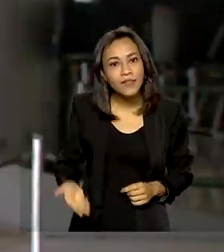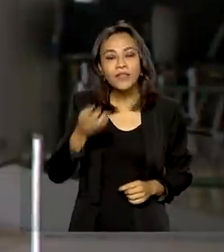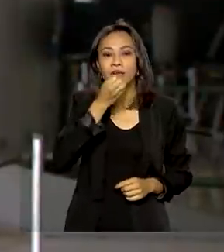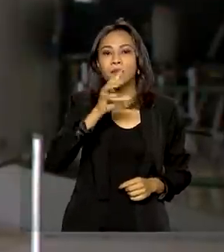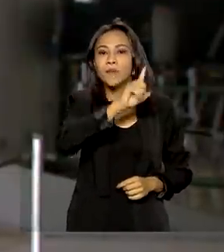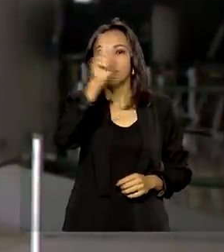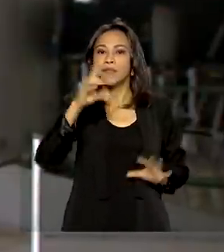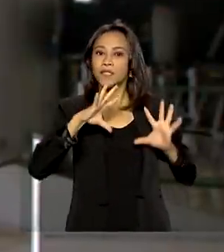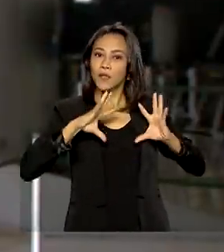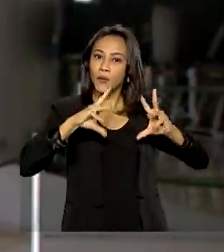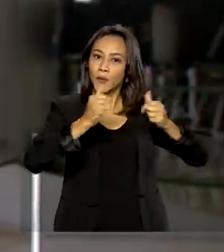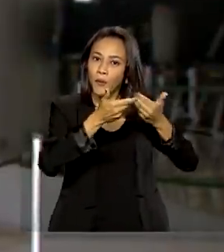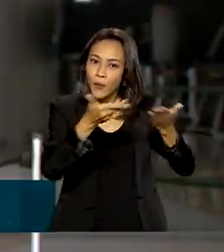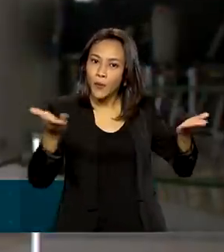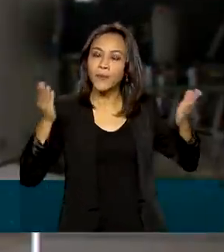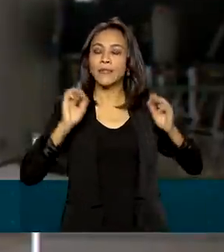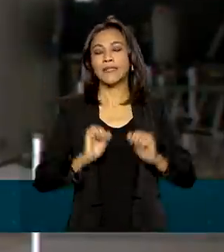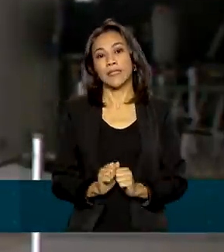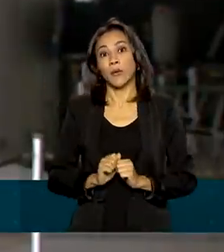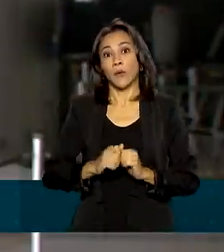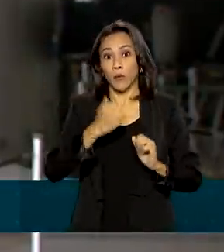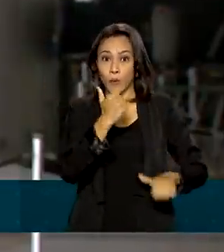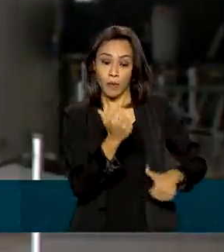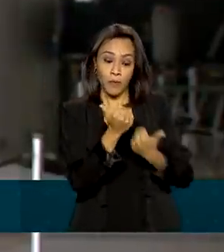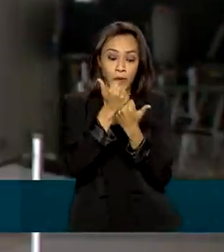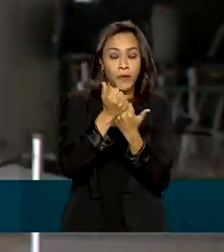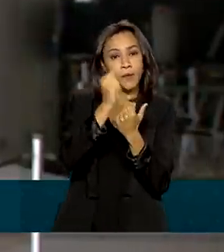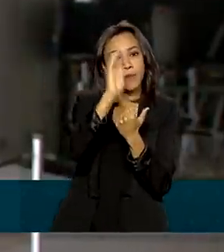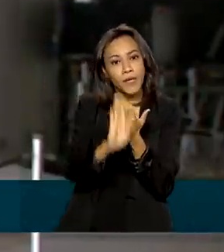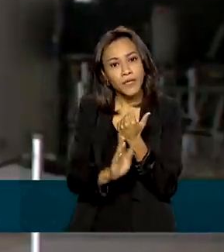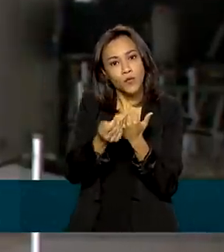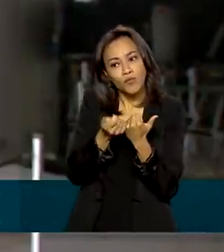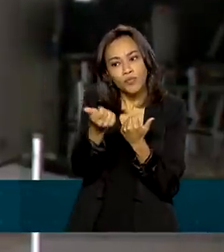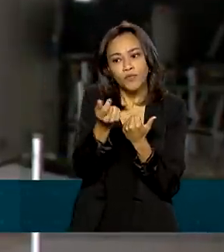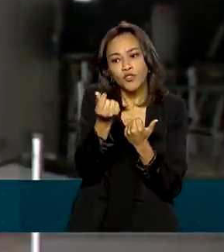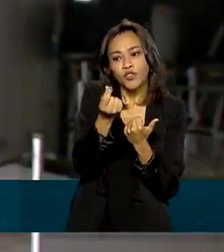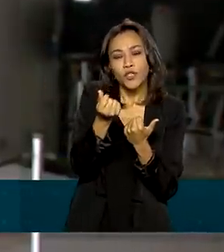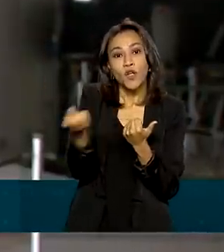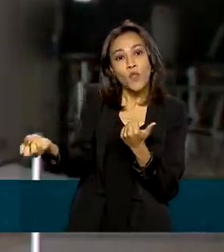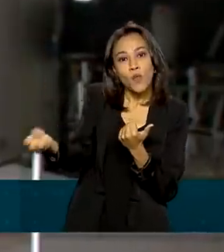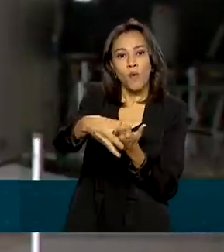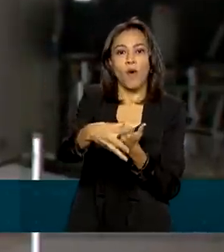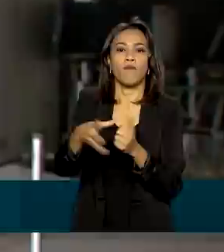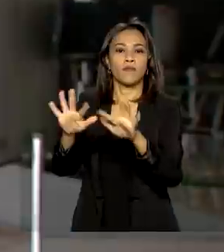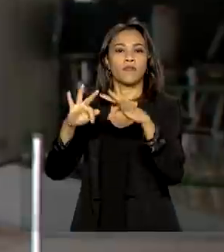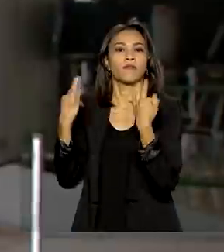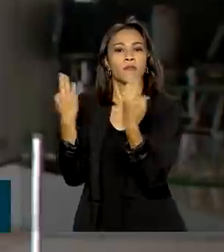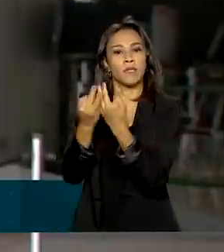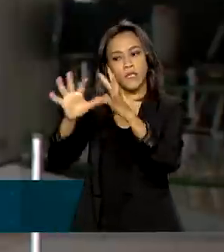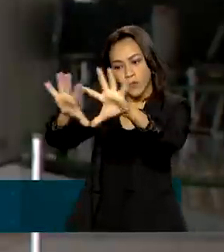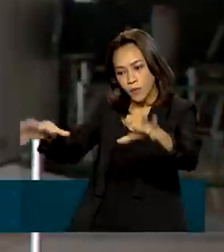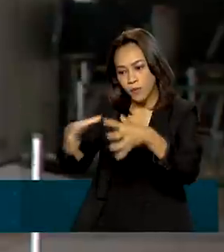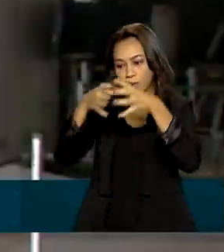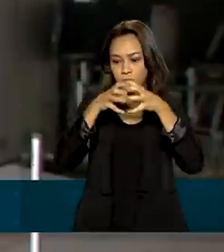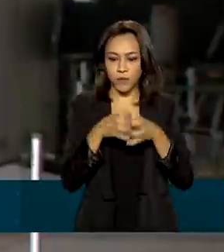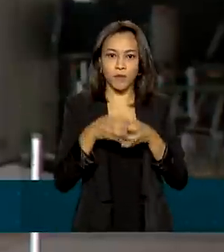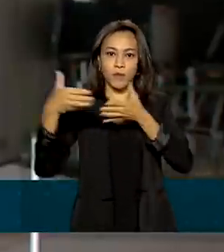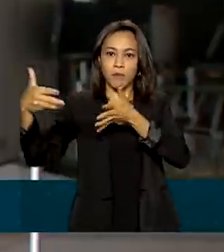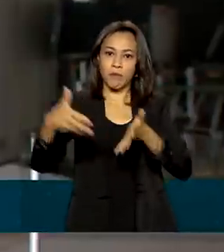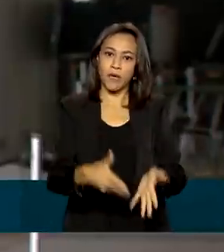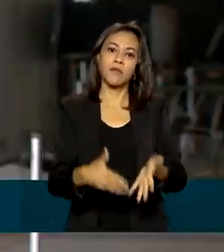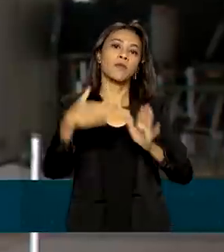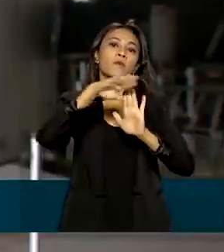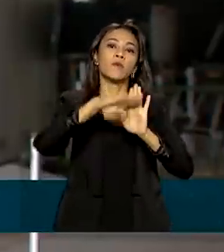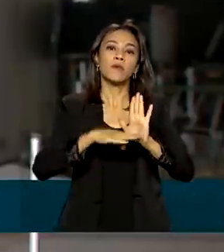Bom dia a todos. Olha, o Auxílio Brasil permite a entrada de novas famílias em situação de vulnerabilidade nos programas sociais do